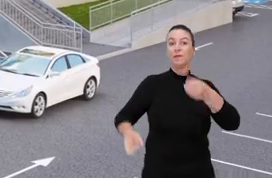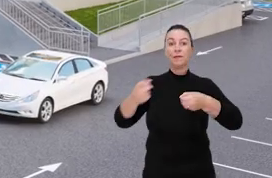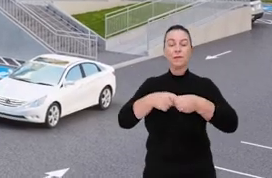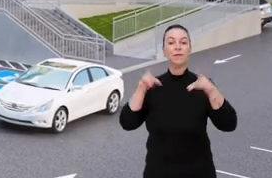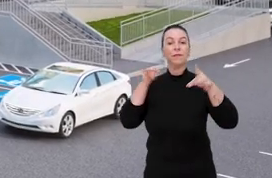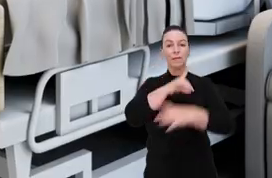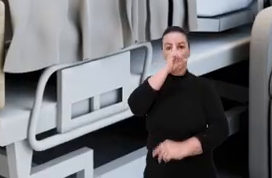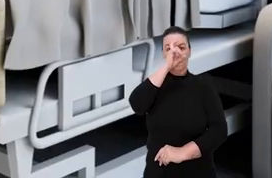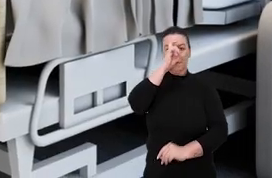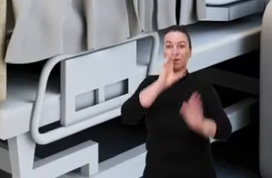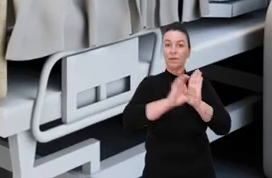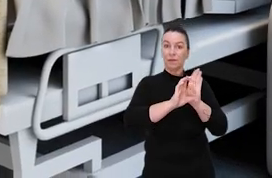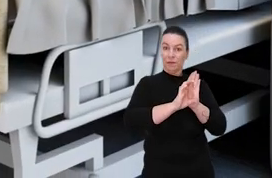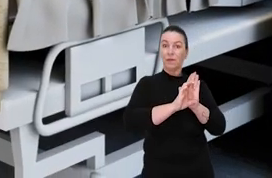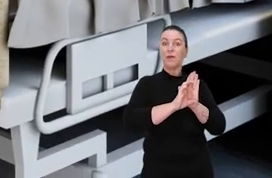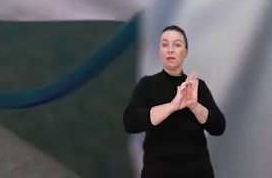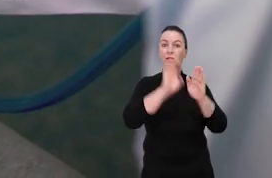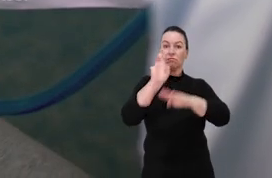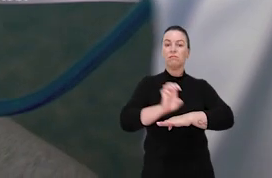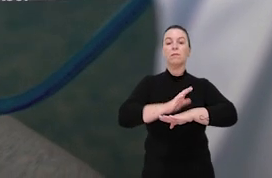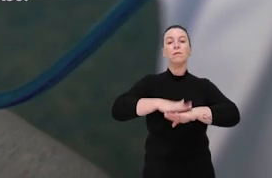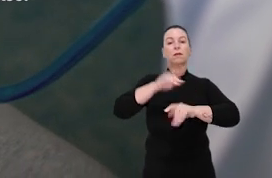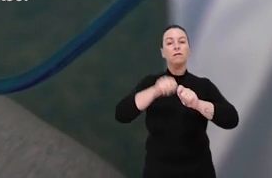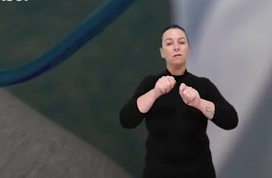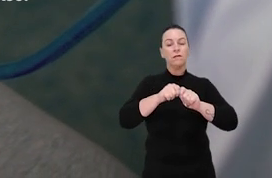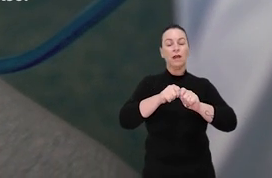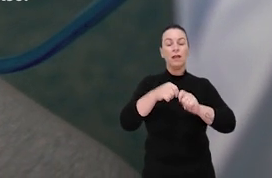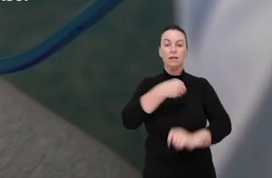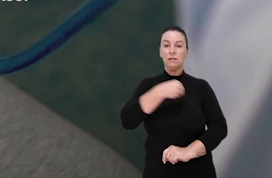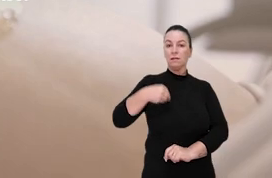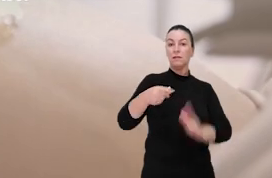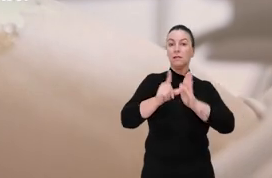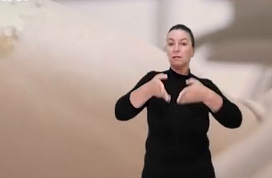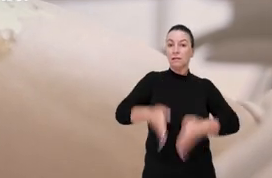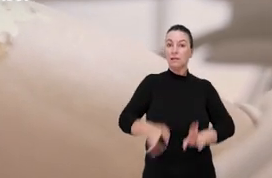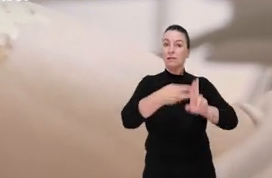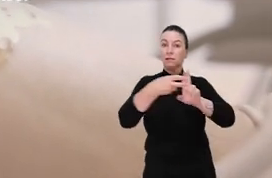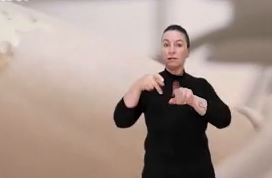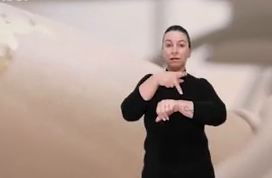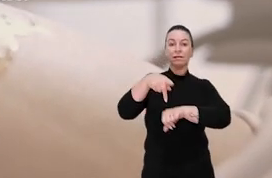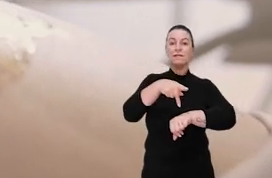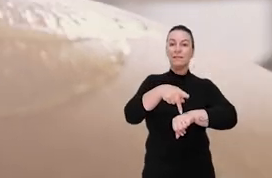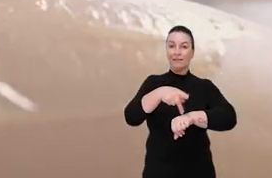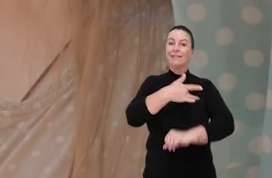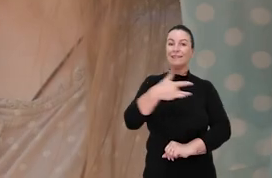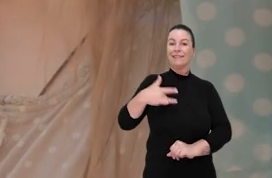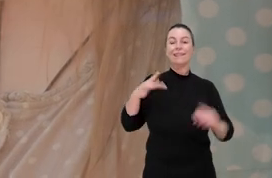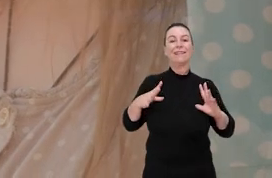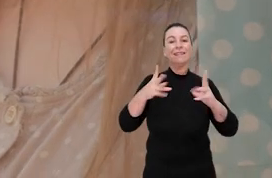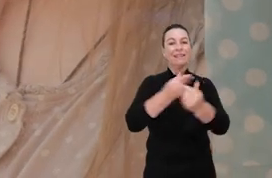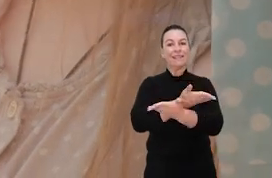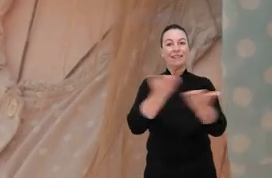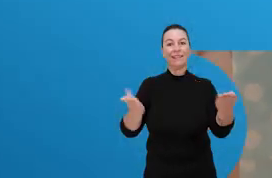assina convênio para a conclusão do Hospital de Cianorte. E o nosso estado é o que mais realiza consultas de pré-natal pelo SUS do país. É